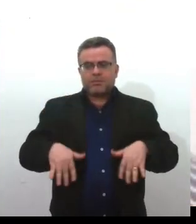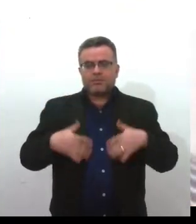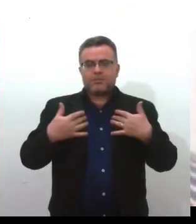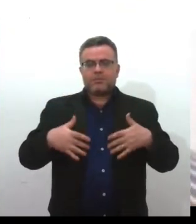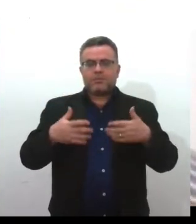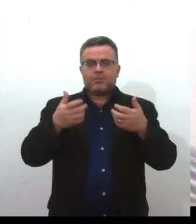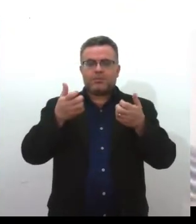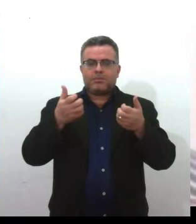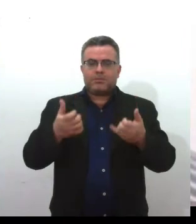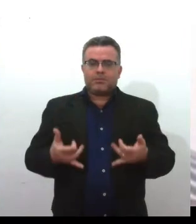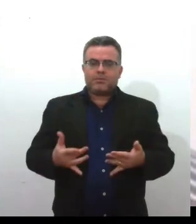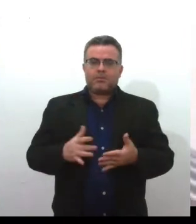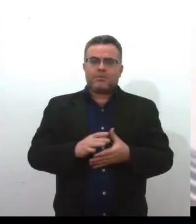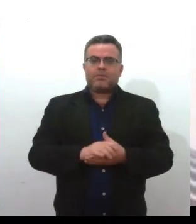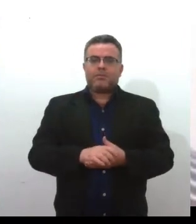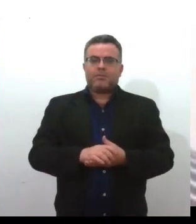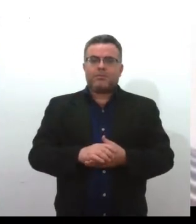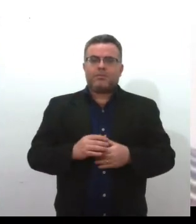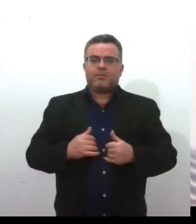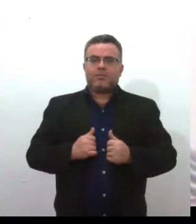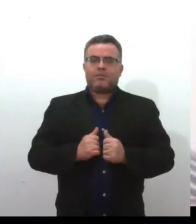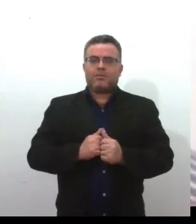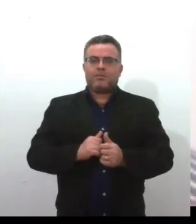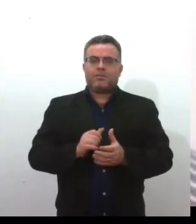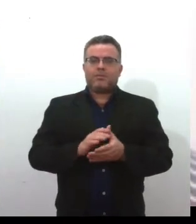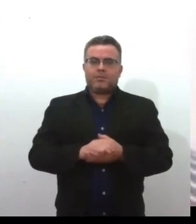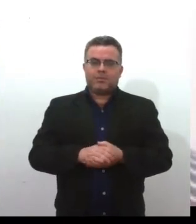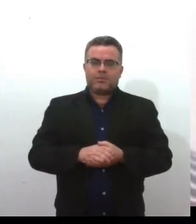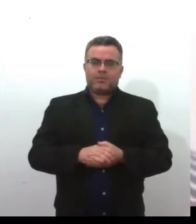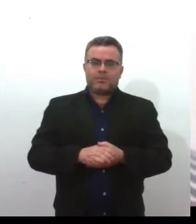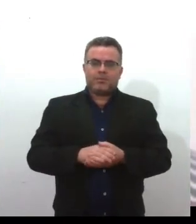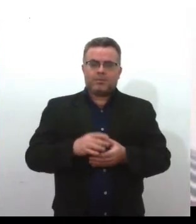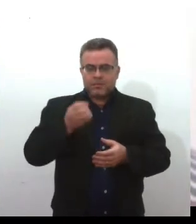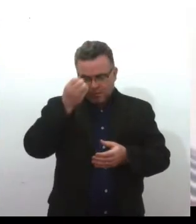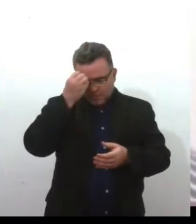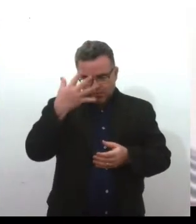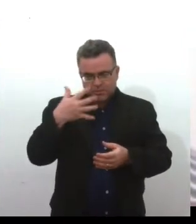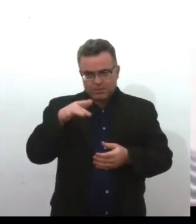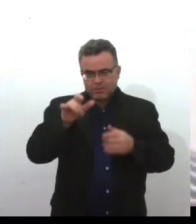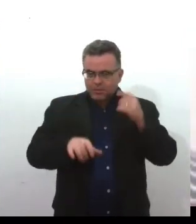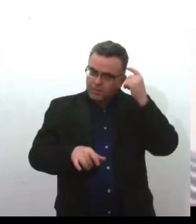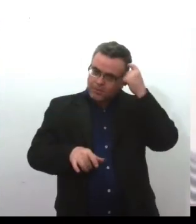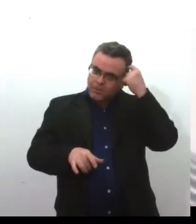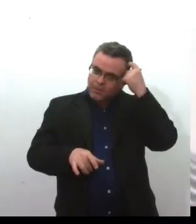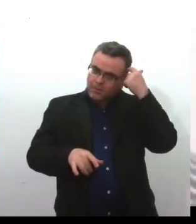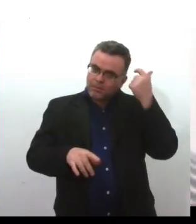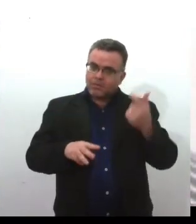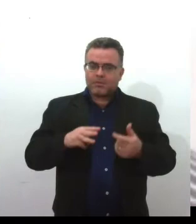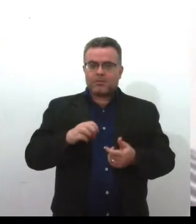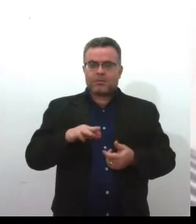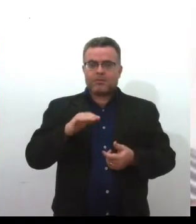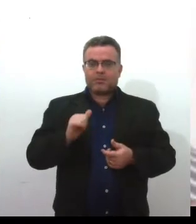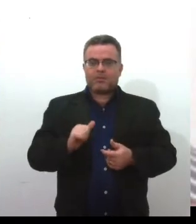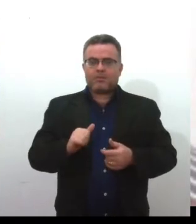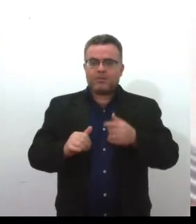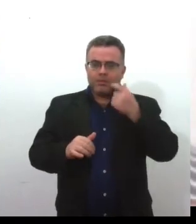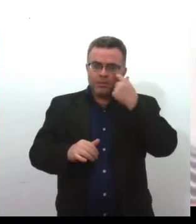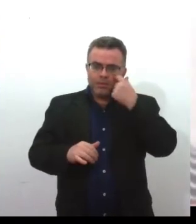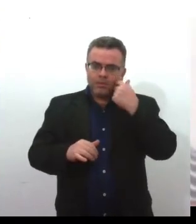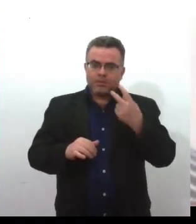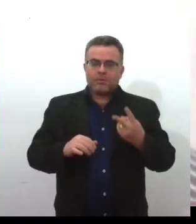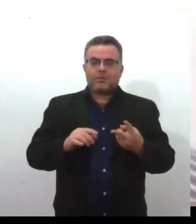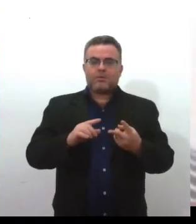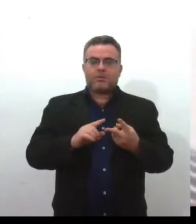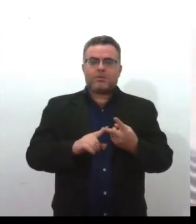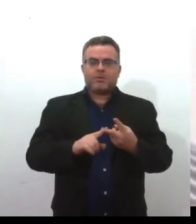Isso é. As três primeiras mulheres, Maria do Céu Fernandes, do Rio Grande do Norte, Quintina